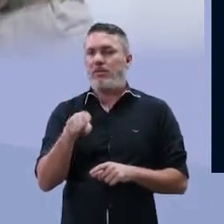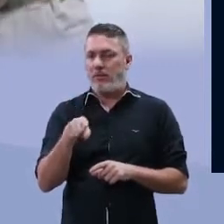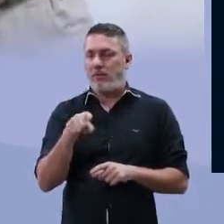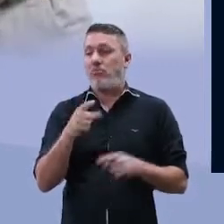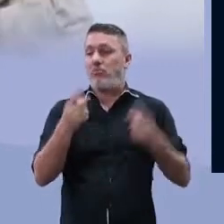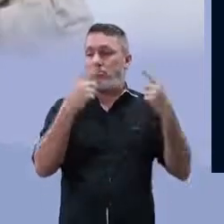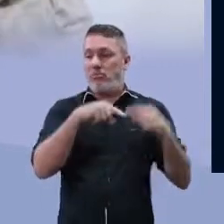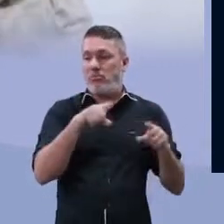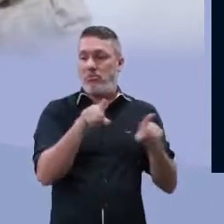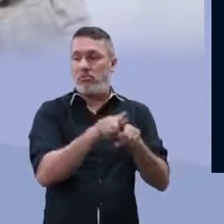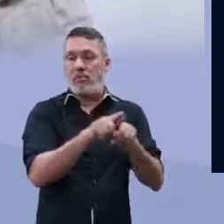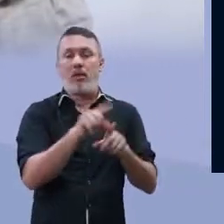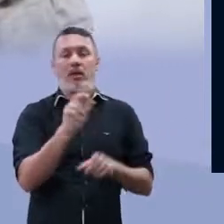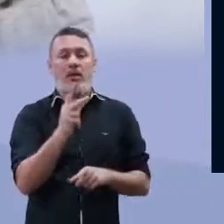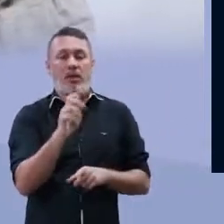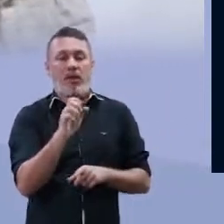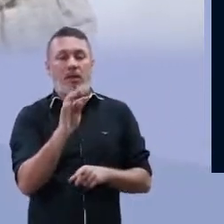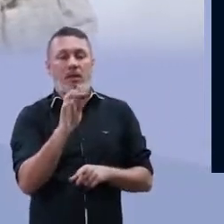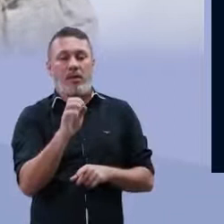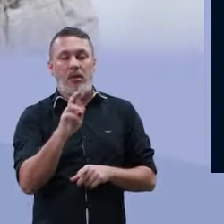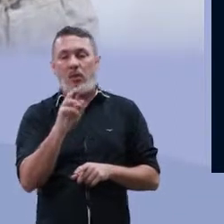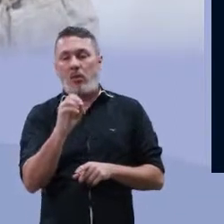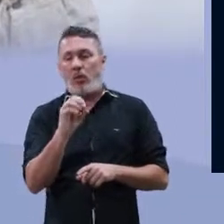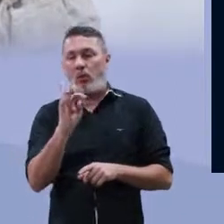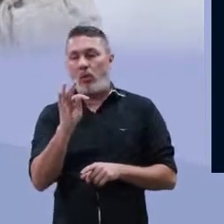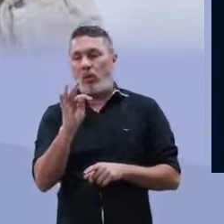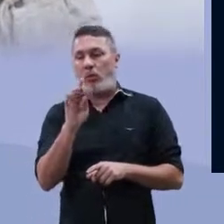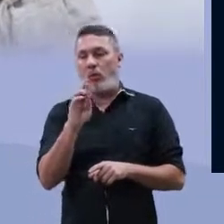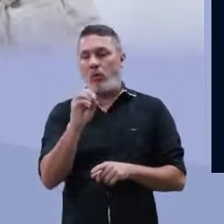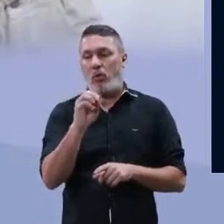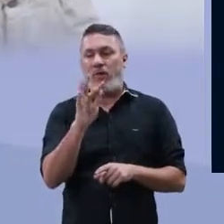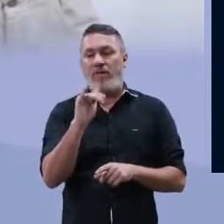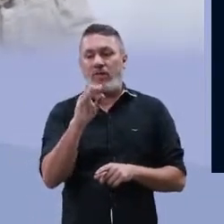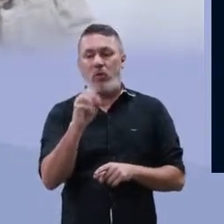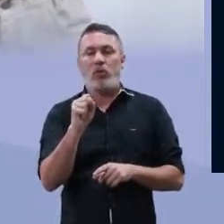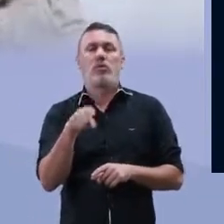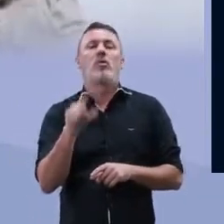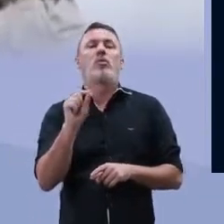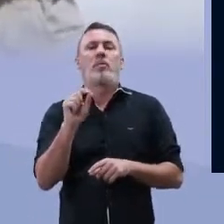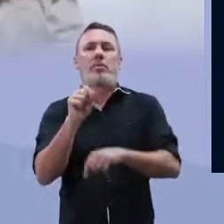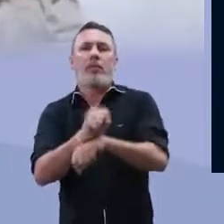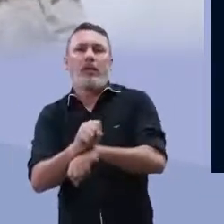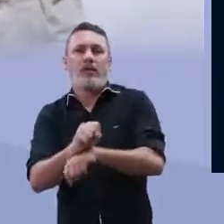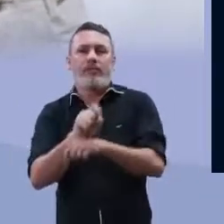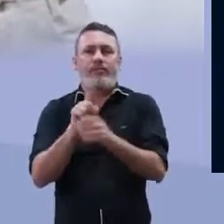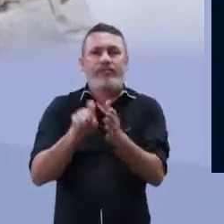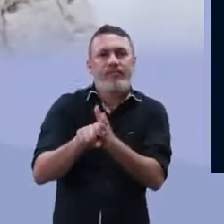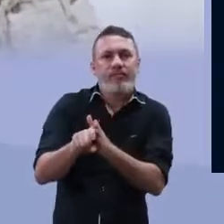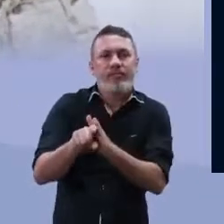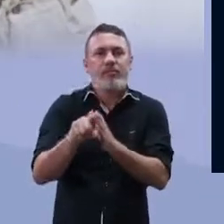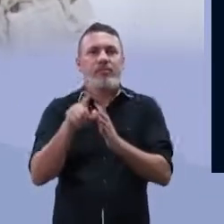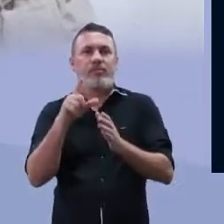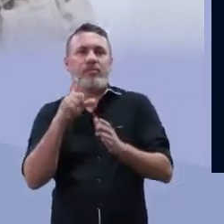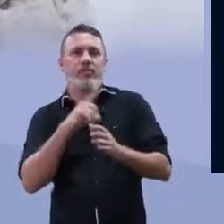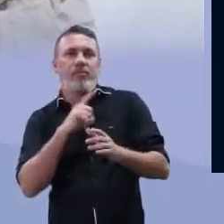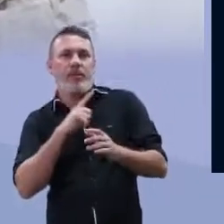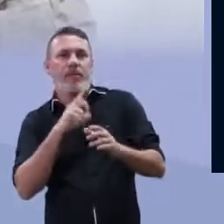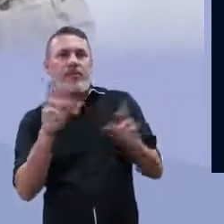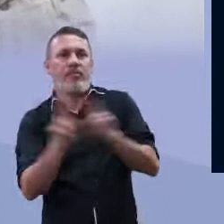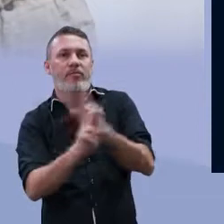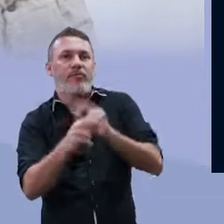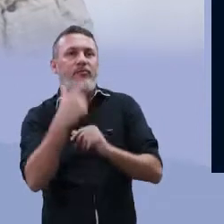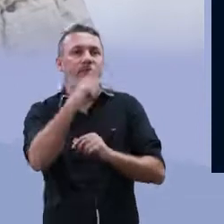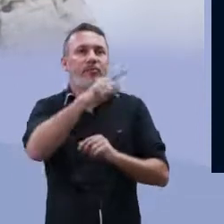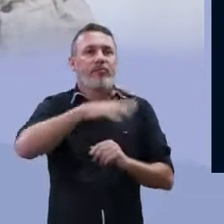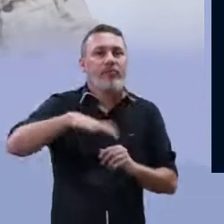como no caso das cianobactérias, ou podem ser heterotróficas, tendo parasitas, simbiontes, vivendo